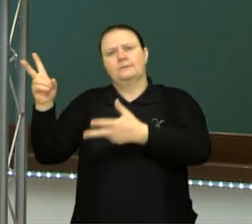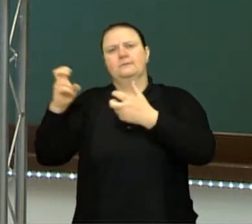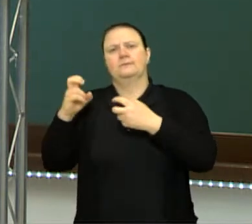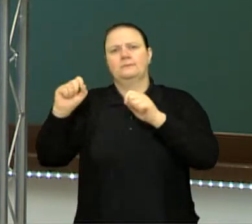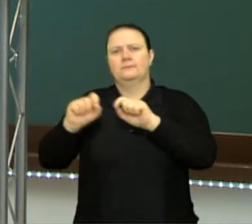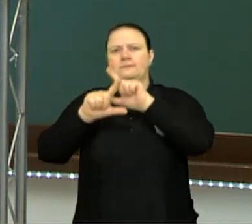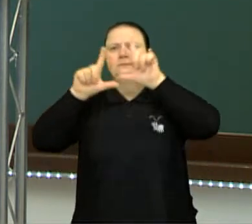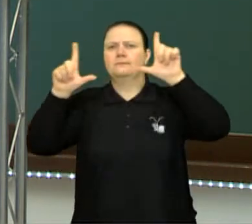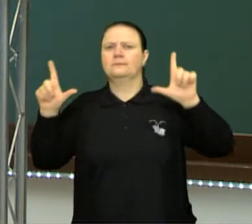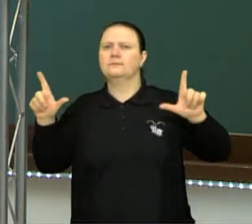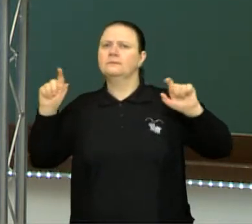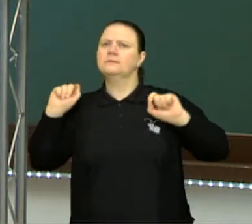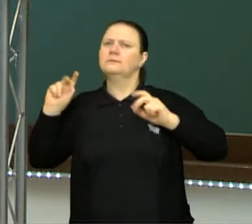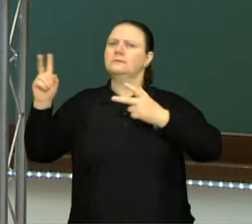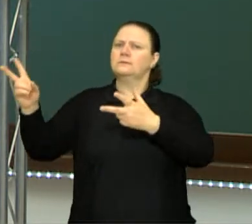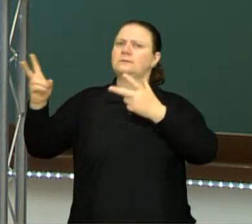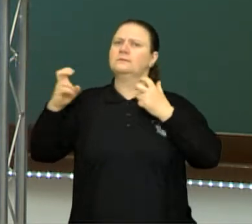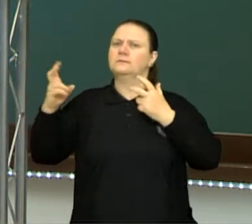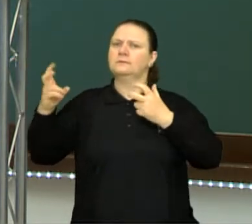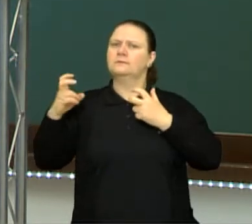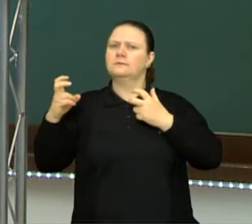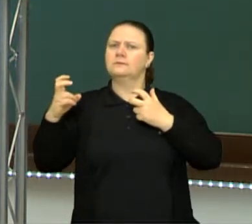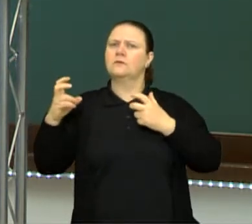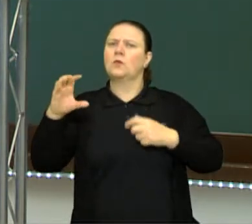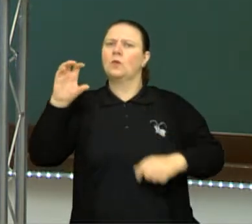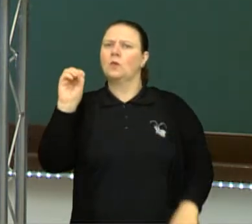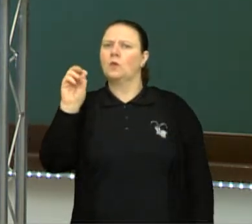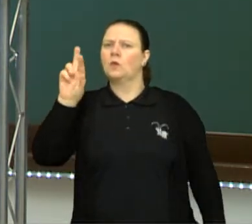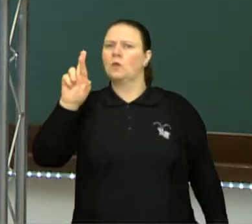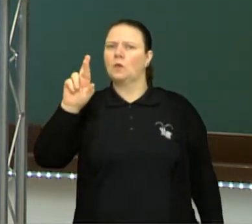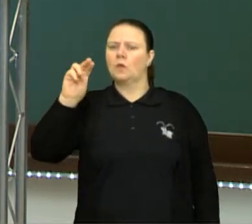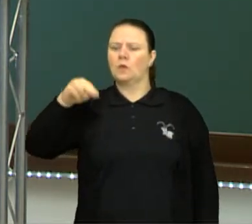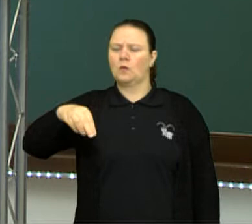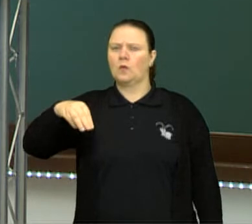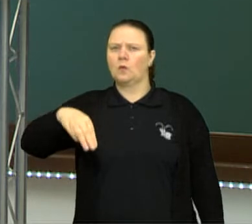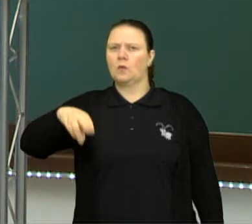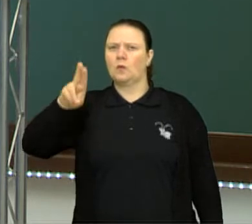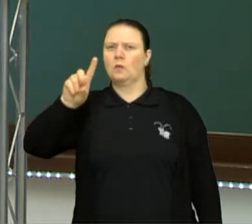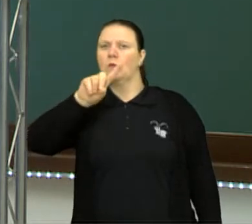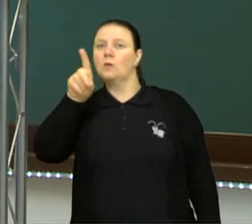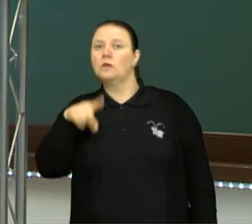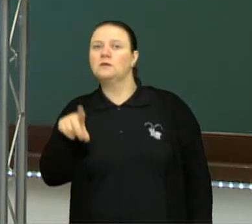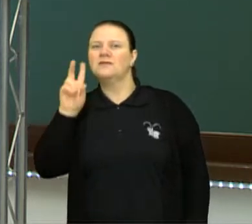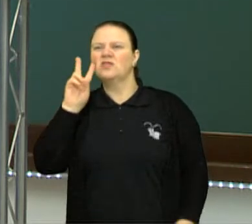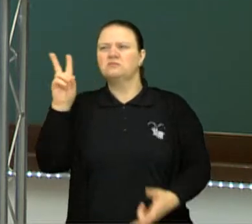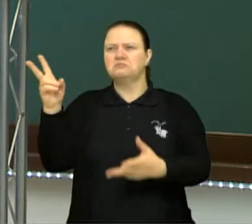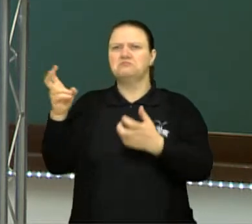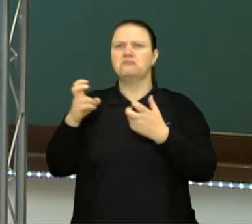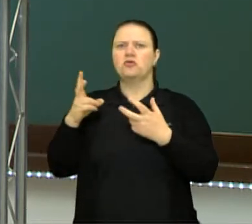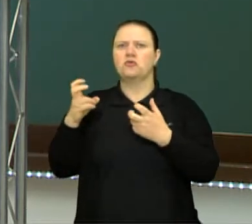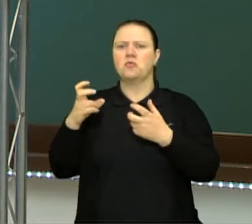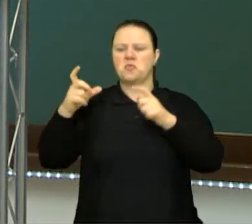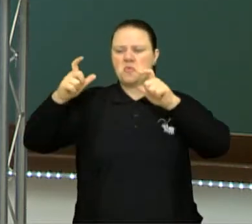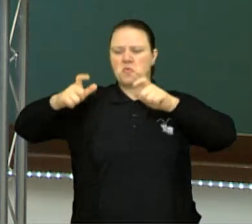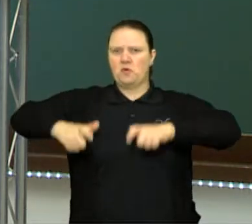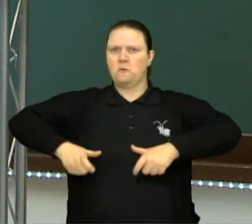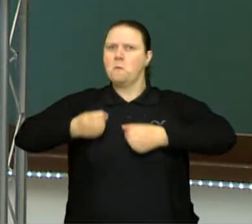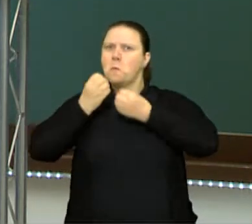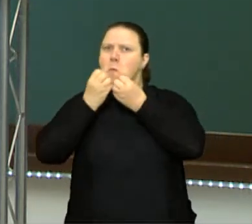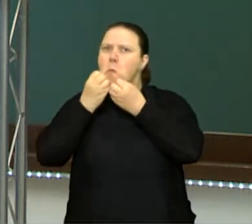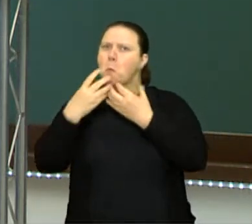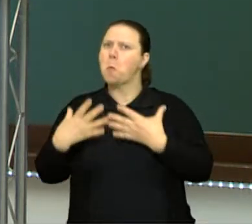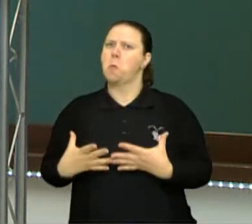específica quando observamos o Estreito de Hormuz e nesse estreito nós identificamos, então, uma posição bem estratégica